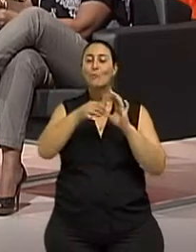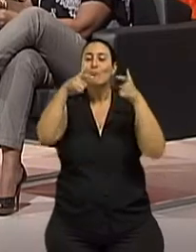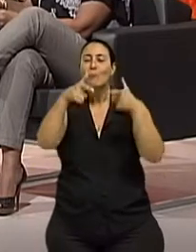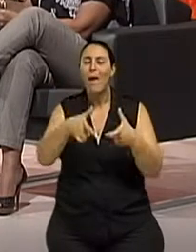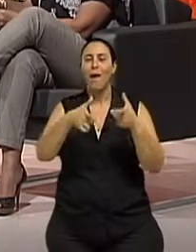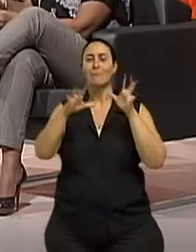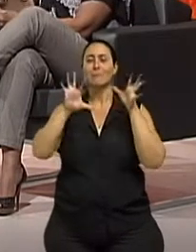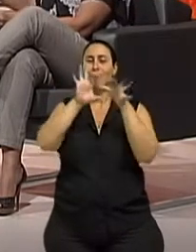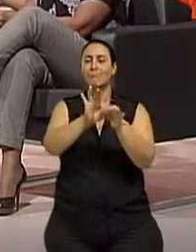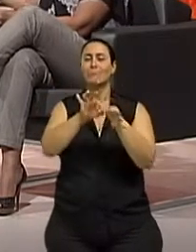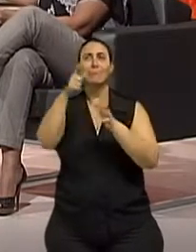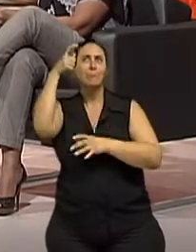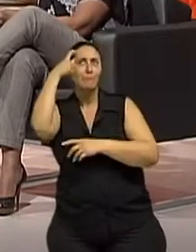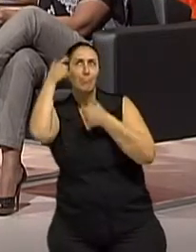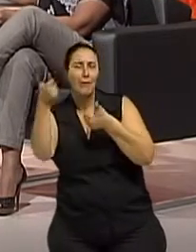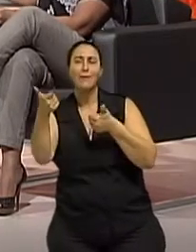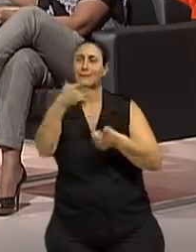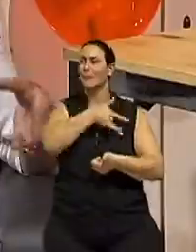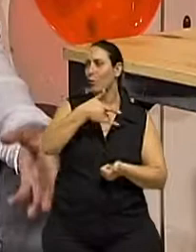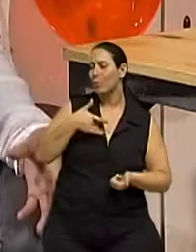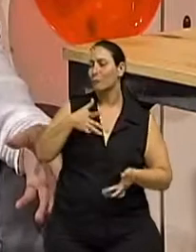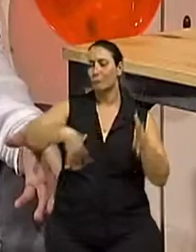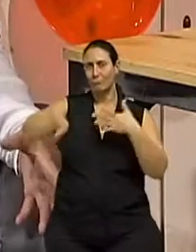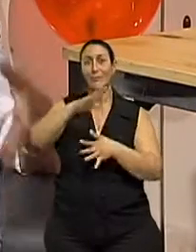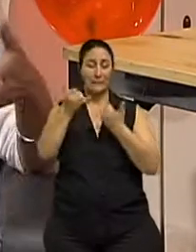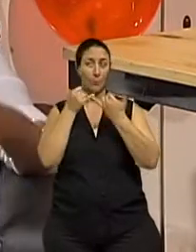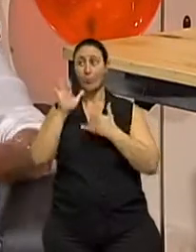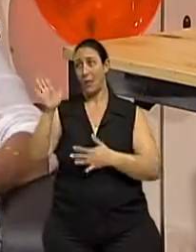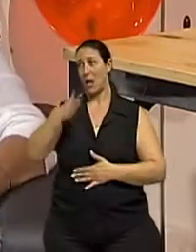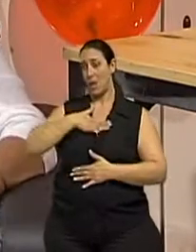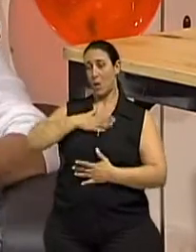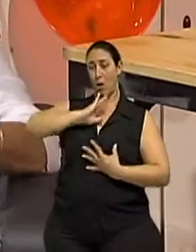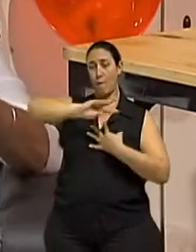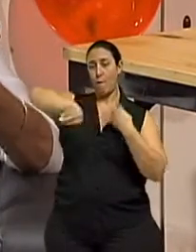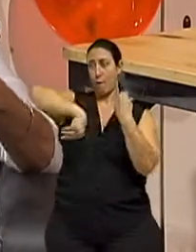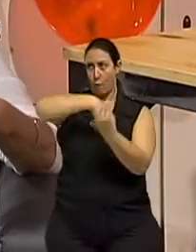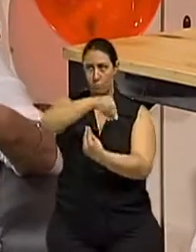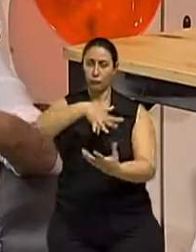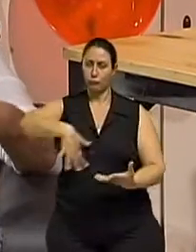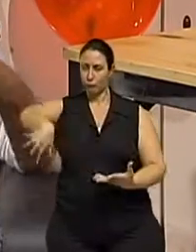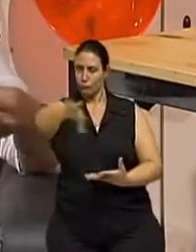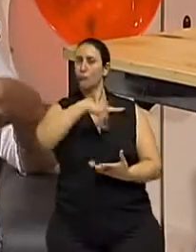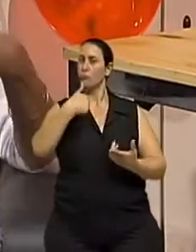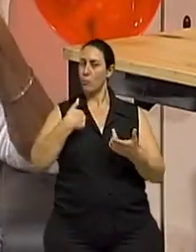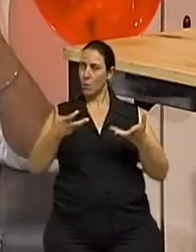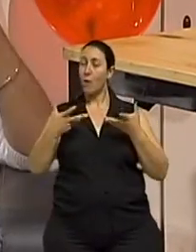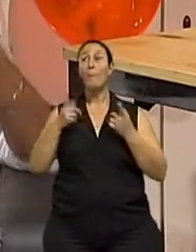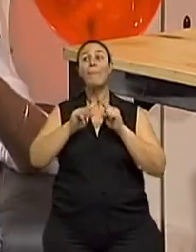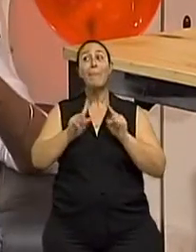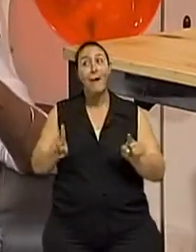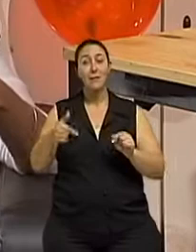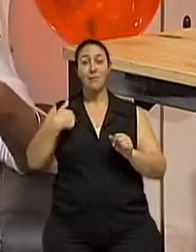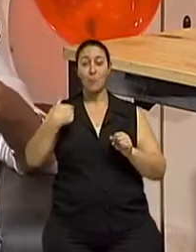como tu disseste, vou me envolver. Vou me envolver, o contexto também tem que me